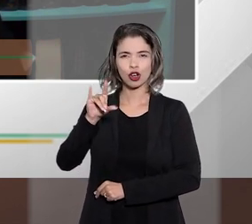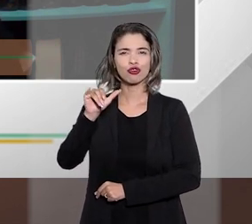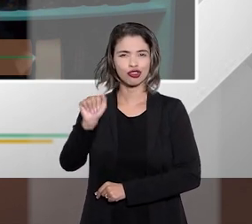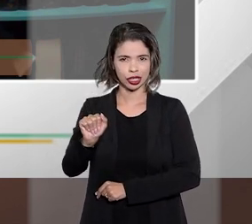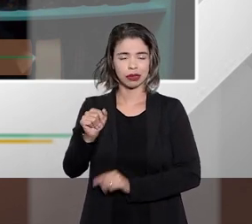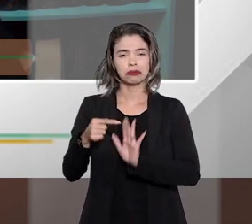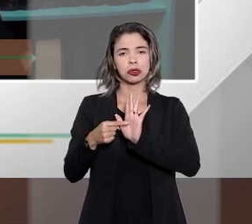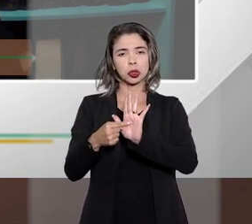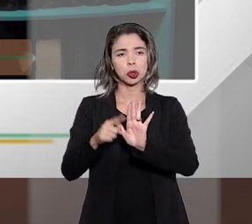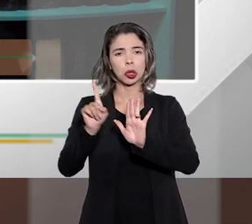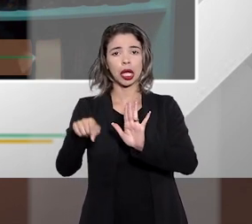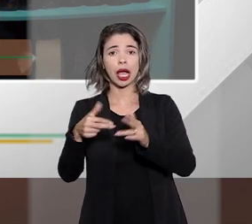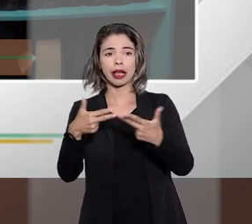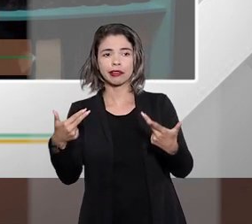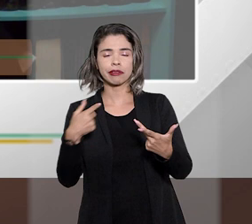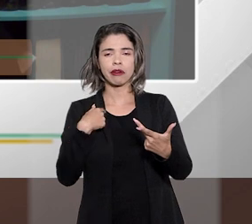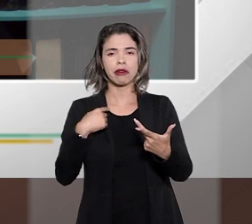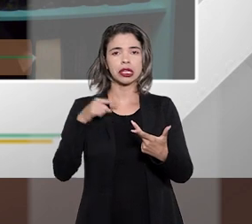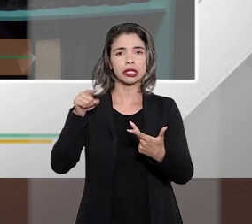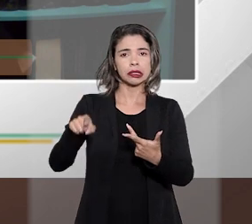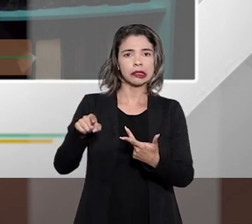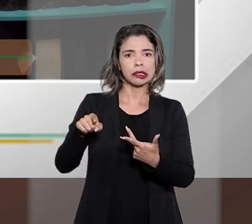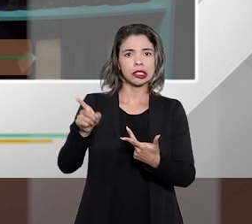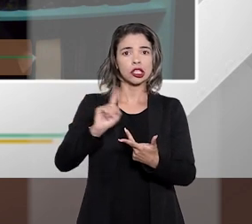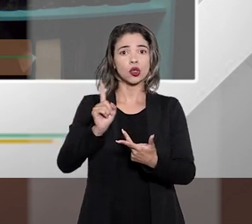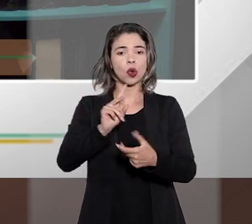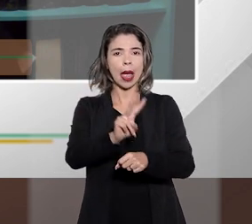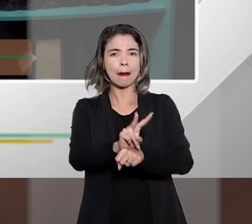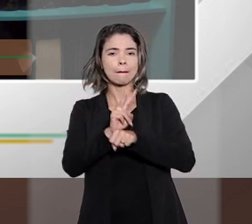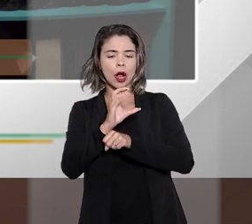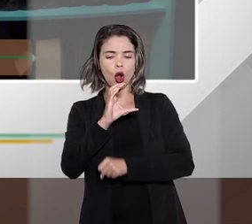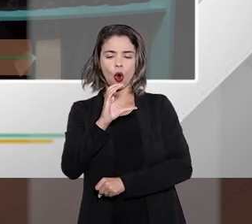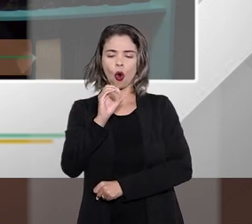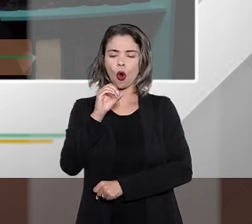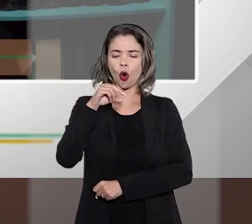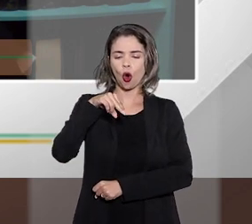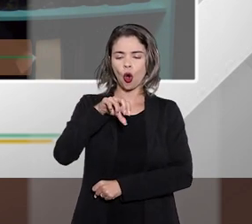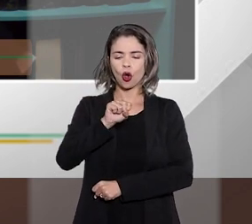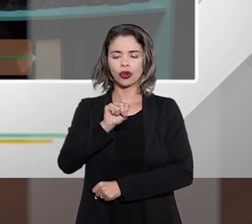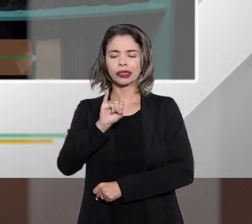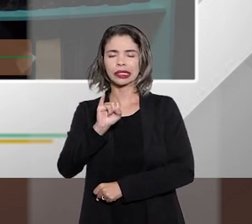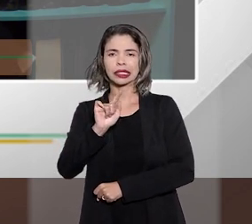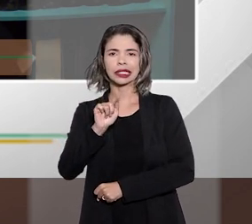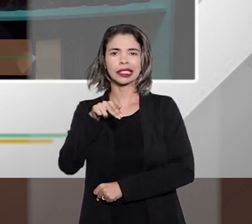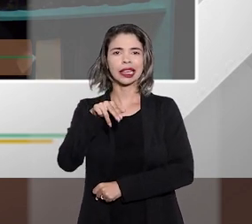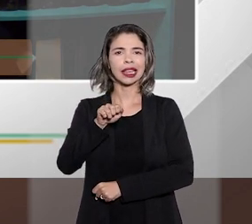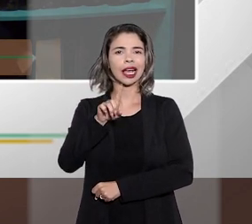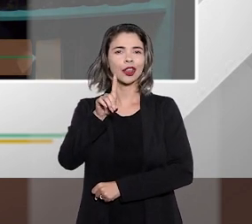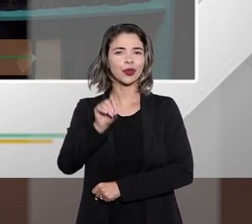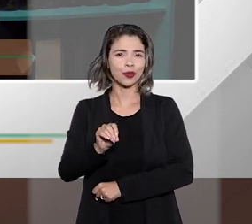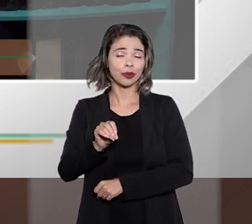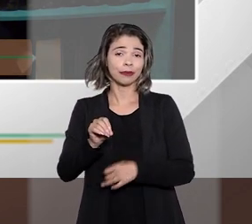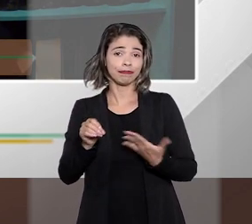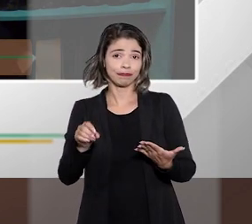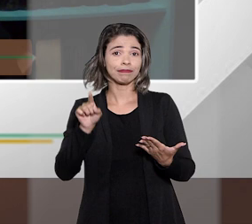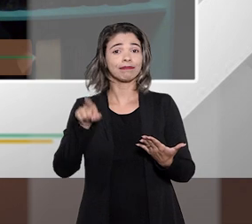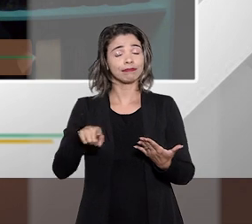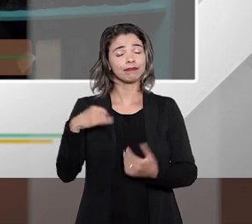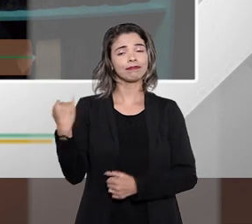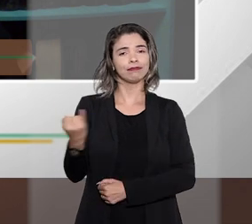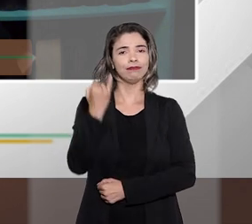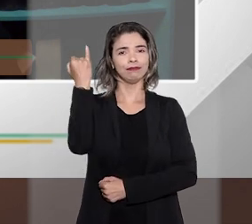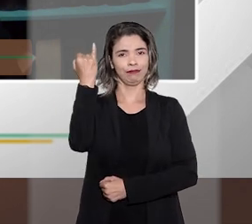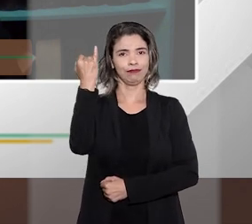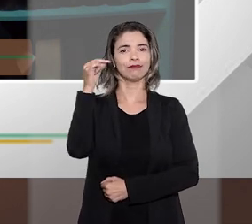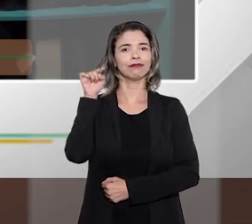modalidade que é diferente da do consignado e se dá a entender que é o consignado. Então, essa é uma primeira e essencial